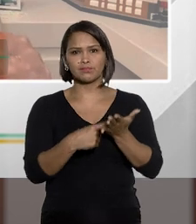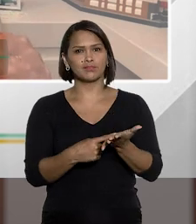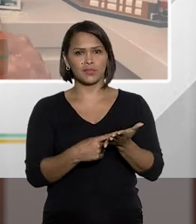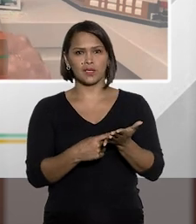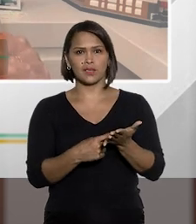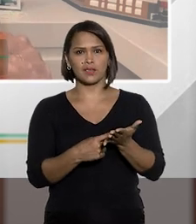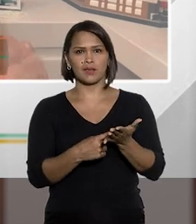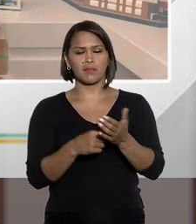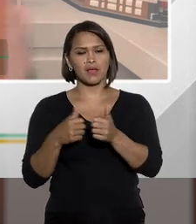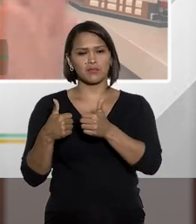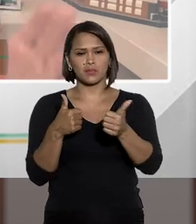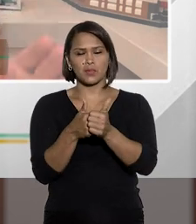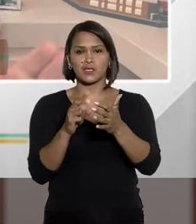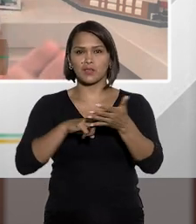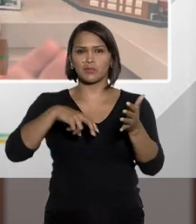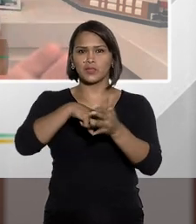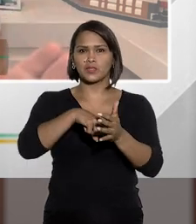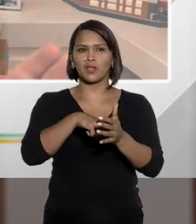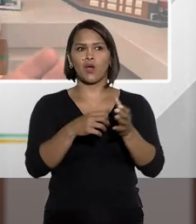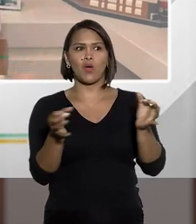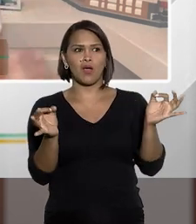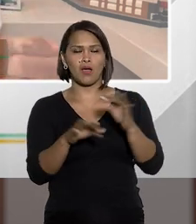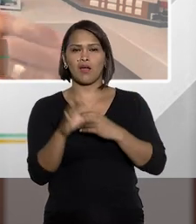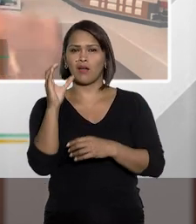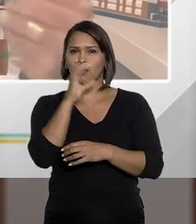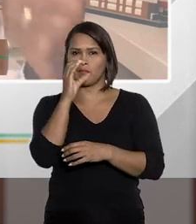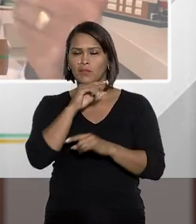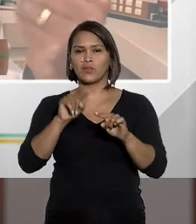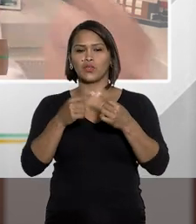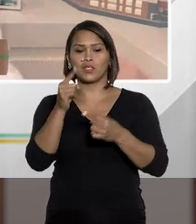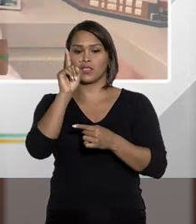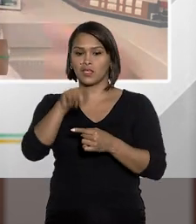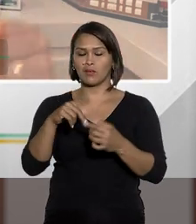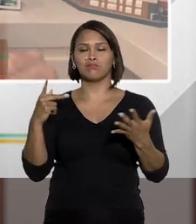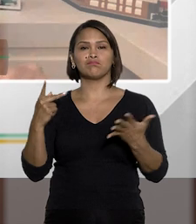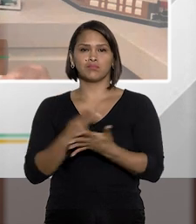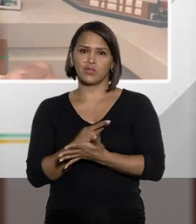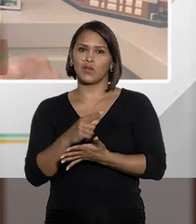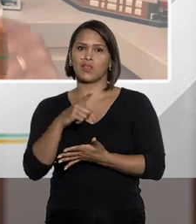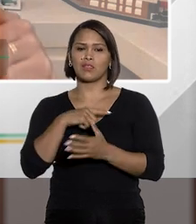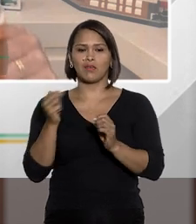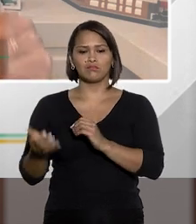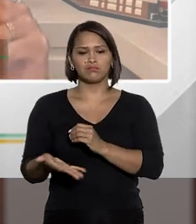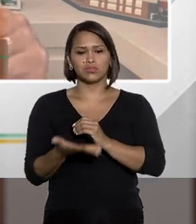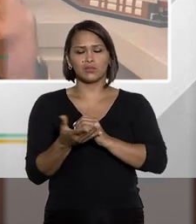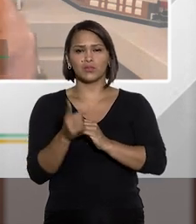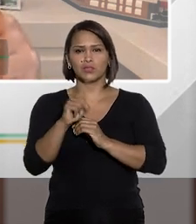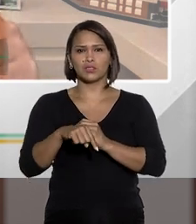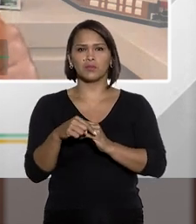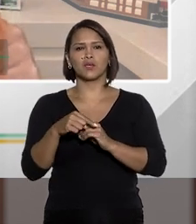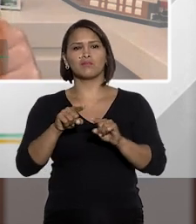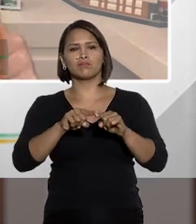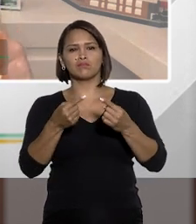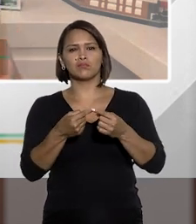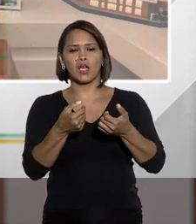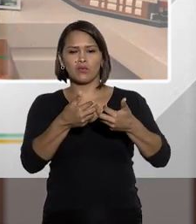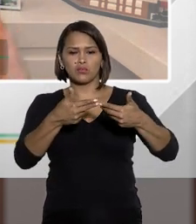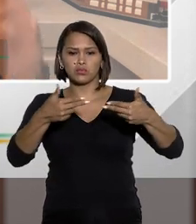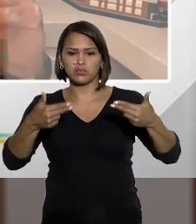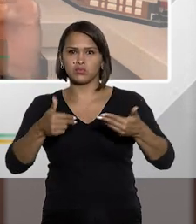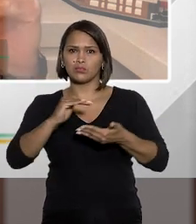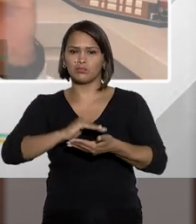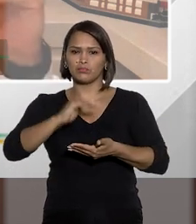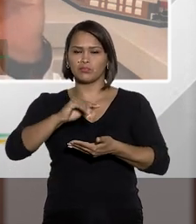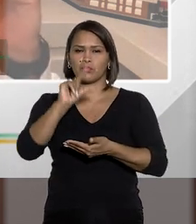persecução penal o quanto antes possível. Então, certamente isso, Fátima, tem contribuído para uma